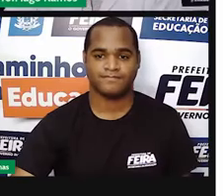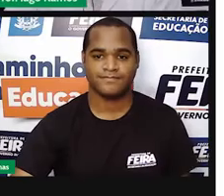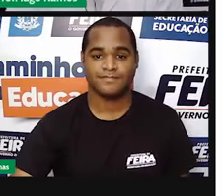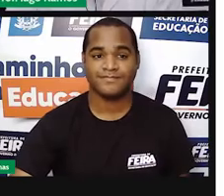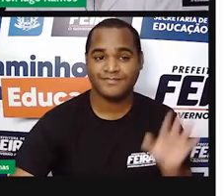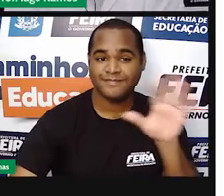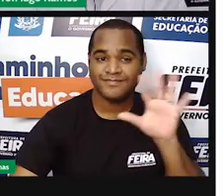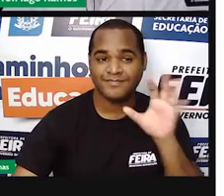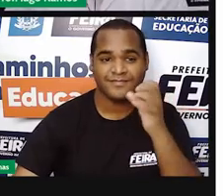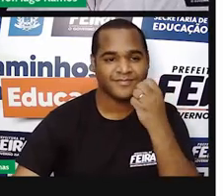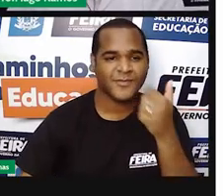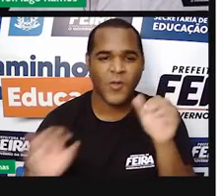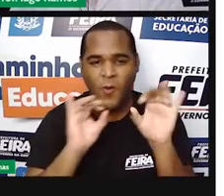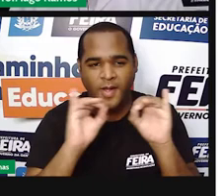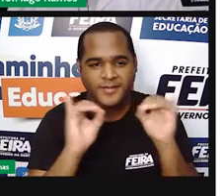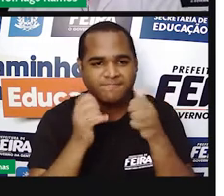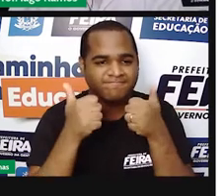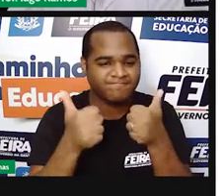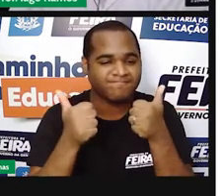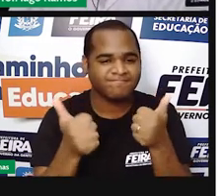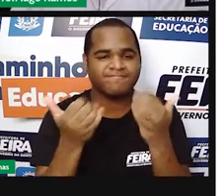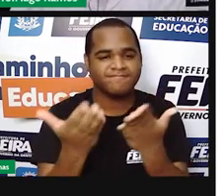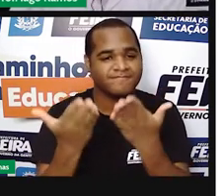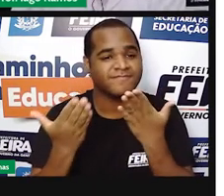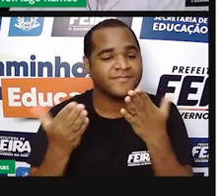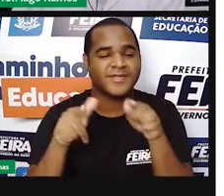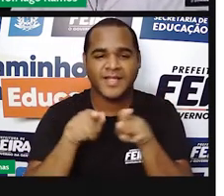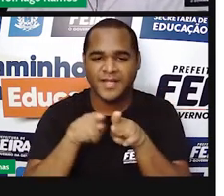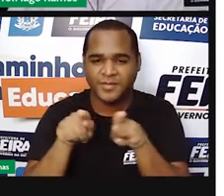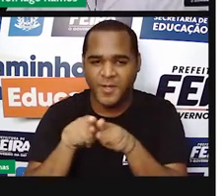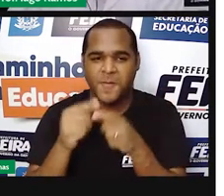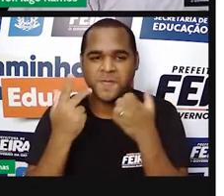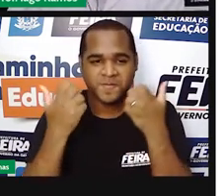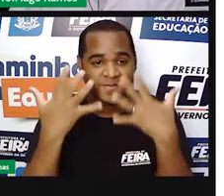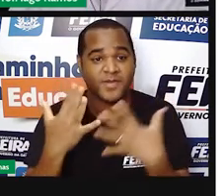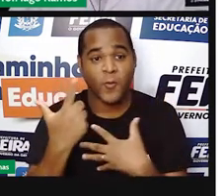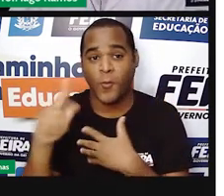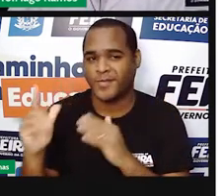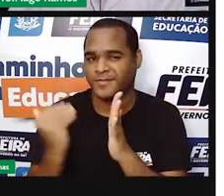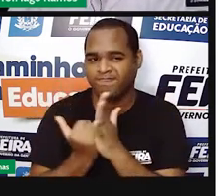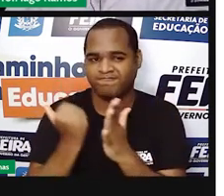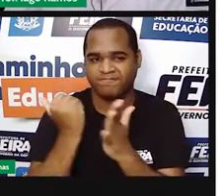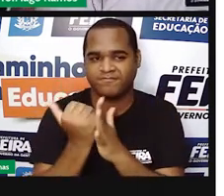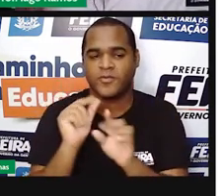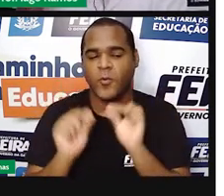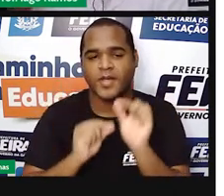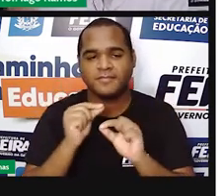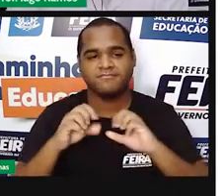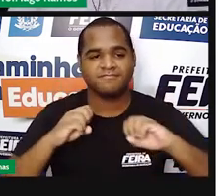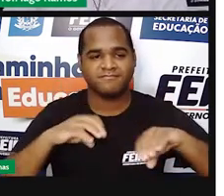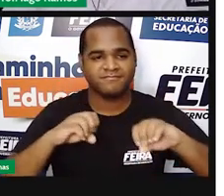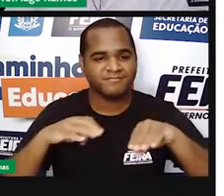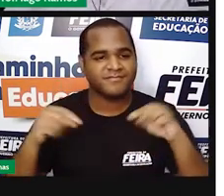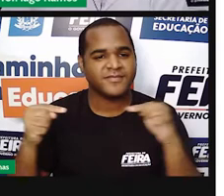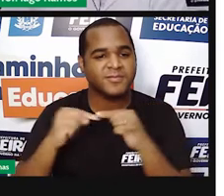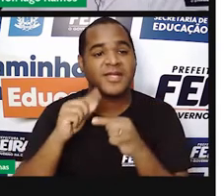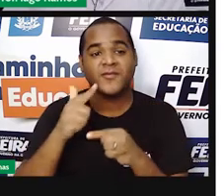Oi, oi, olá, sejam bem-vindos, sejam bem-vindas a mais uma de nossas aulas para você,